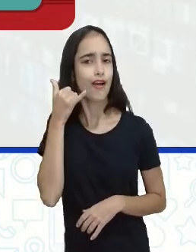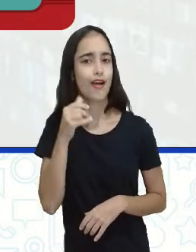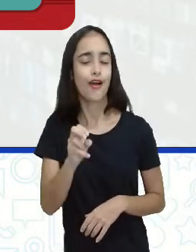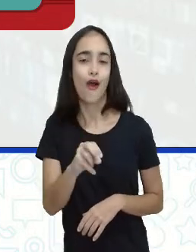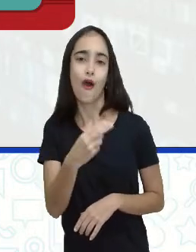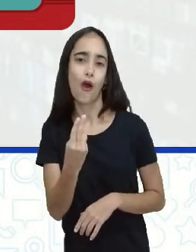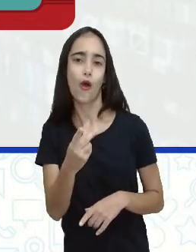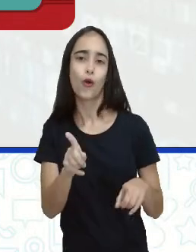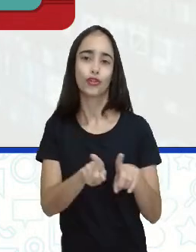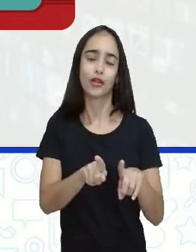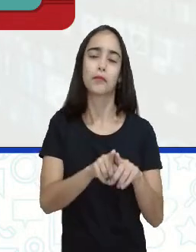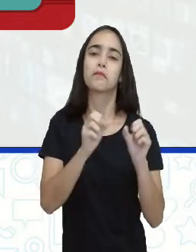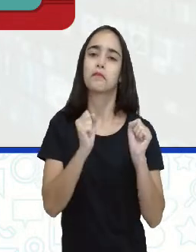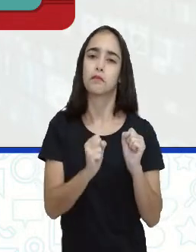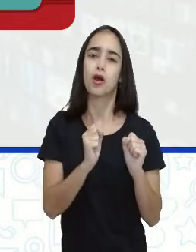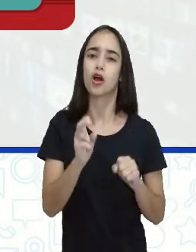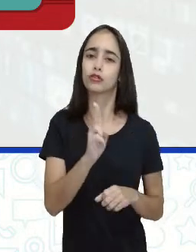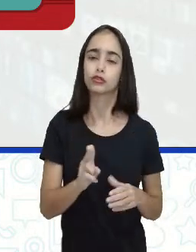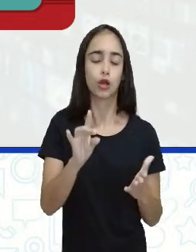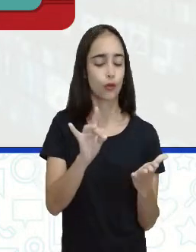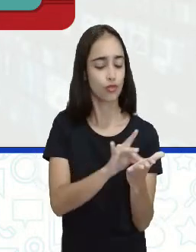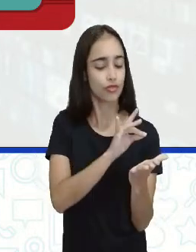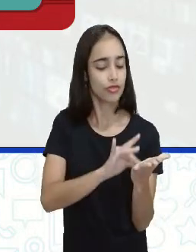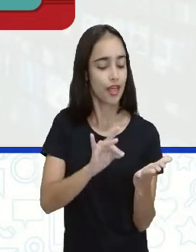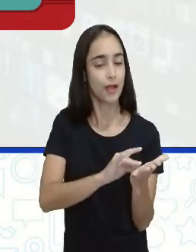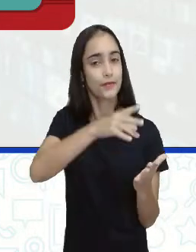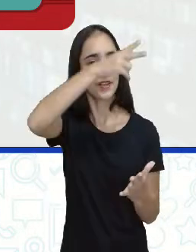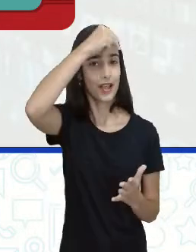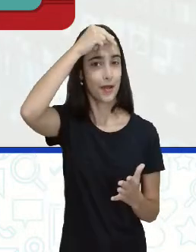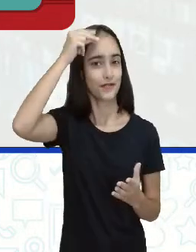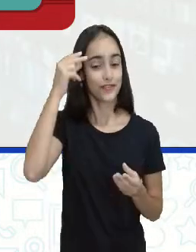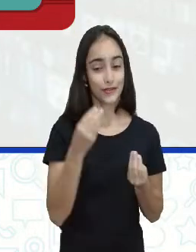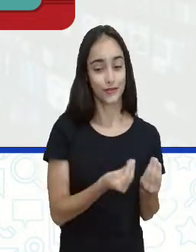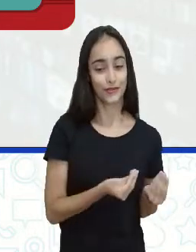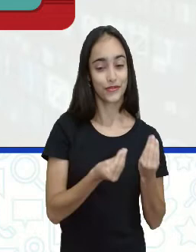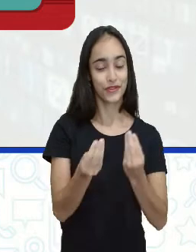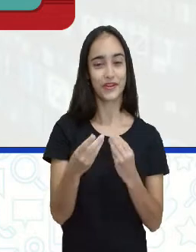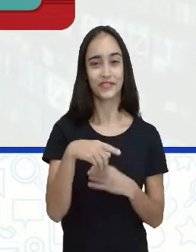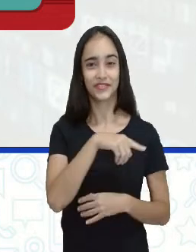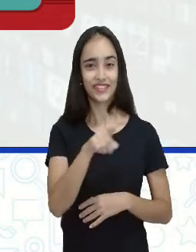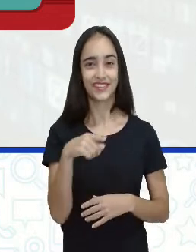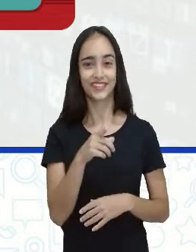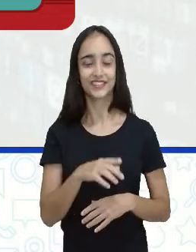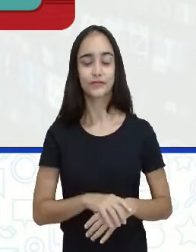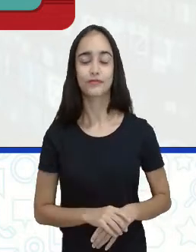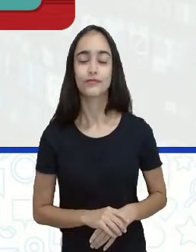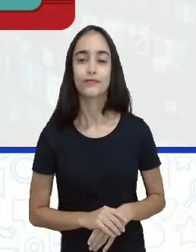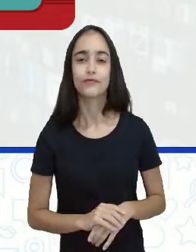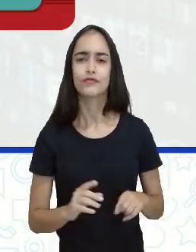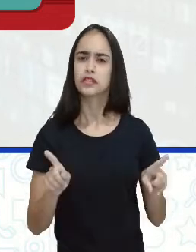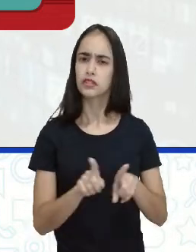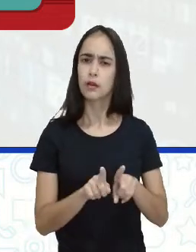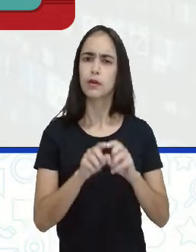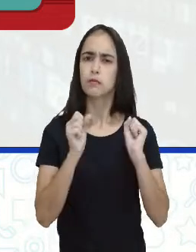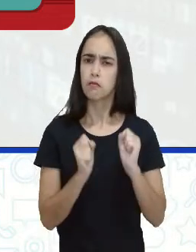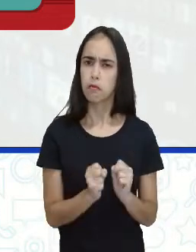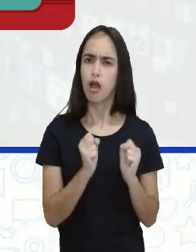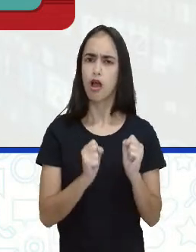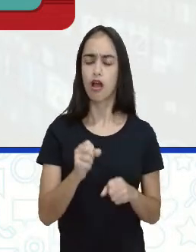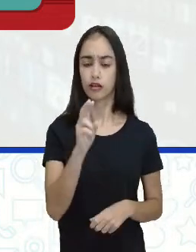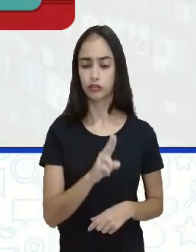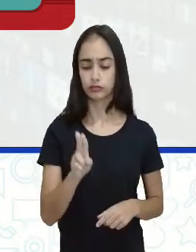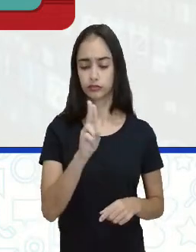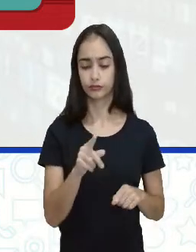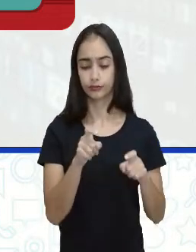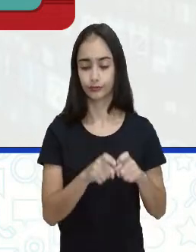Prefeitura do Recife deu para os alunos da rede, ou no seu computador. Por que é interessante o tablet e o computador?